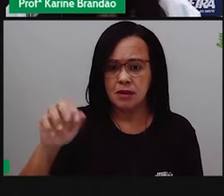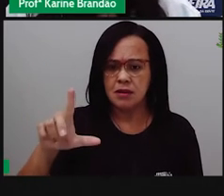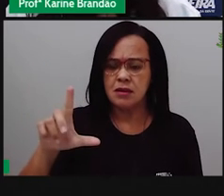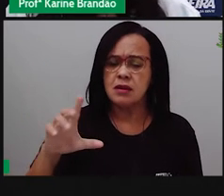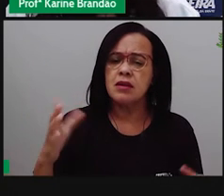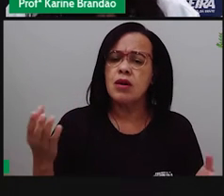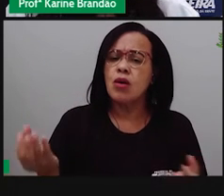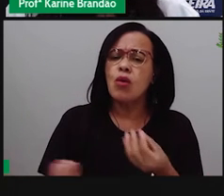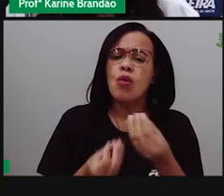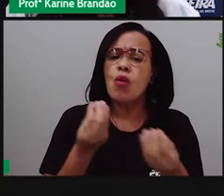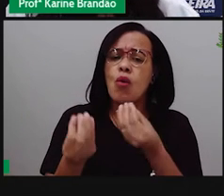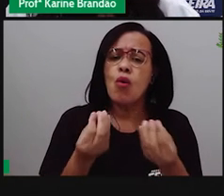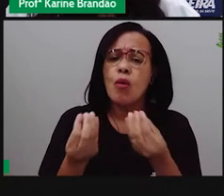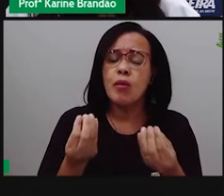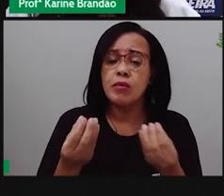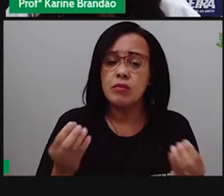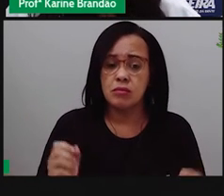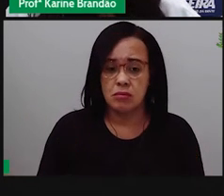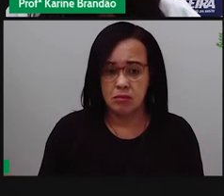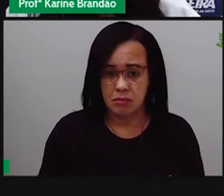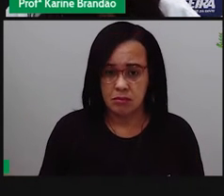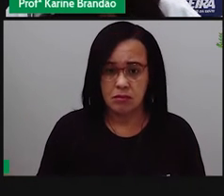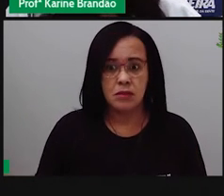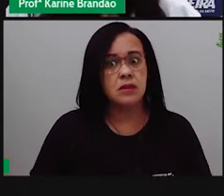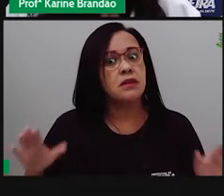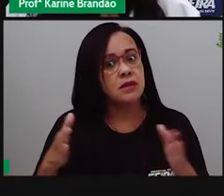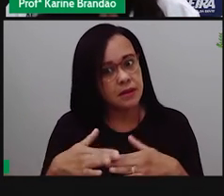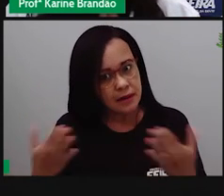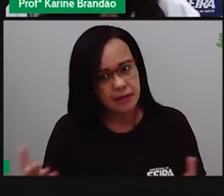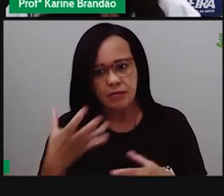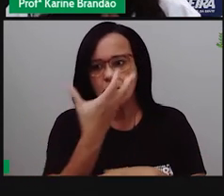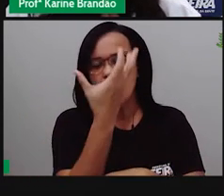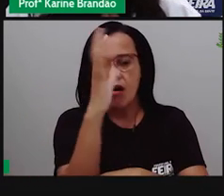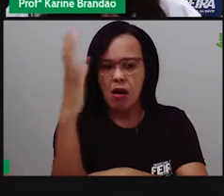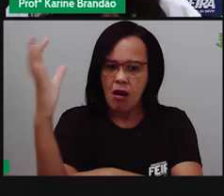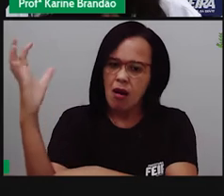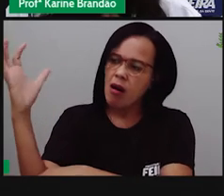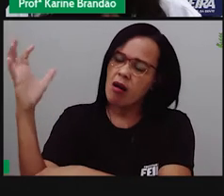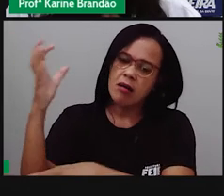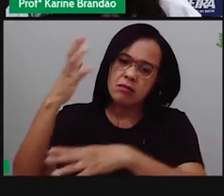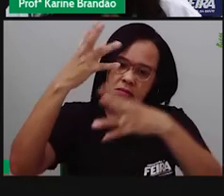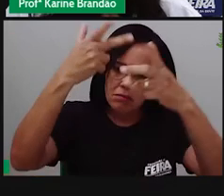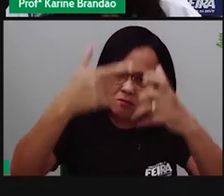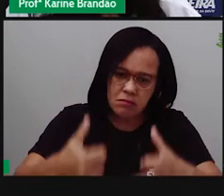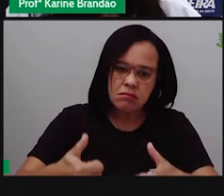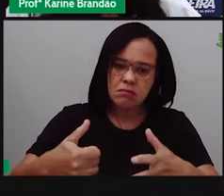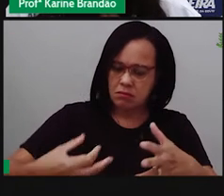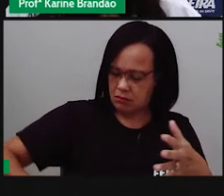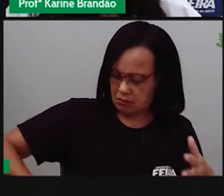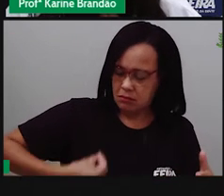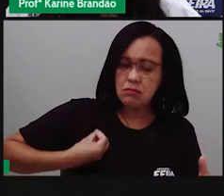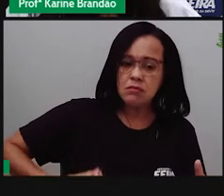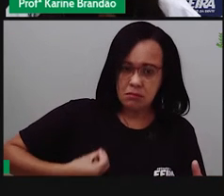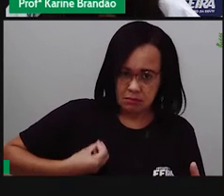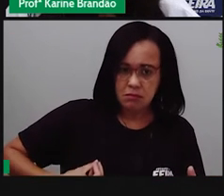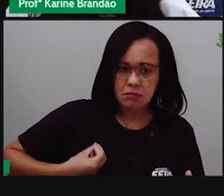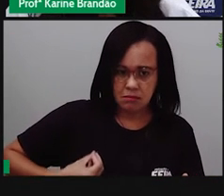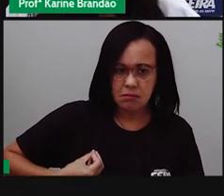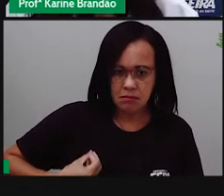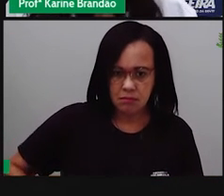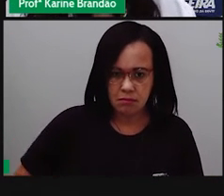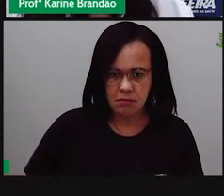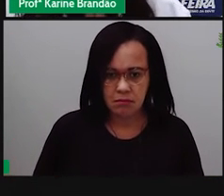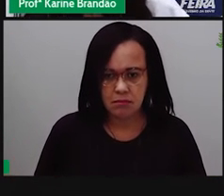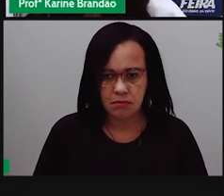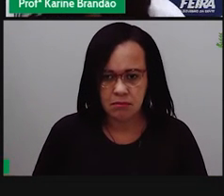A própria trouxe aqui uma árvore da vida, né? Que, hoje em dia, a gente chama